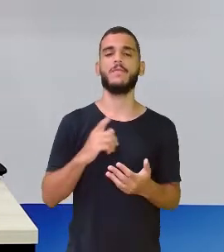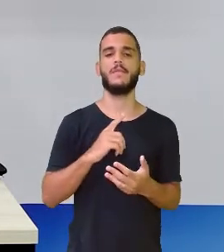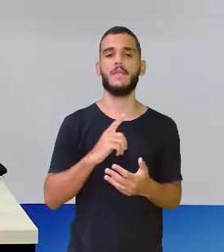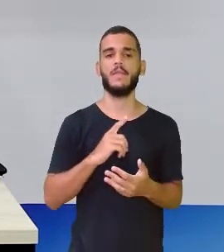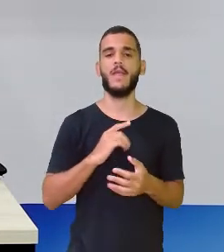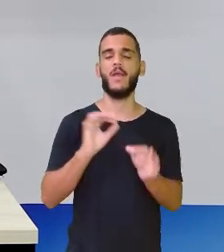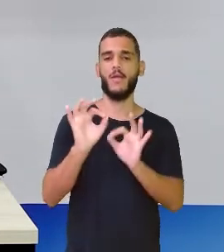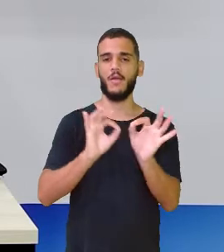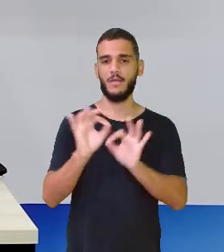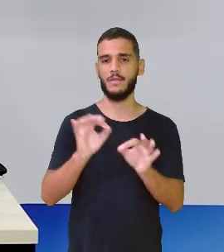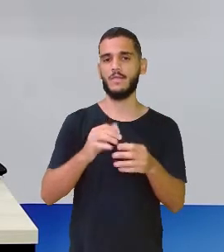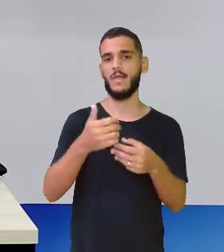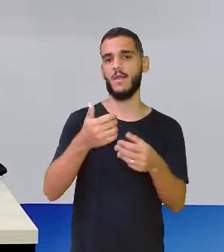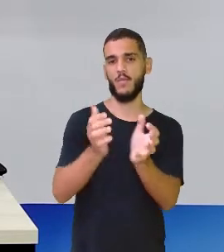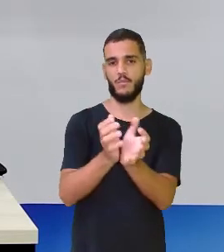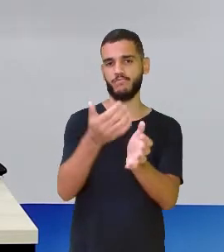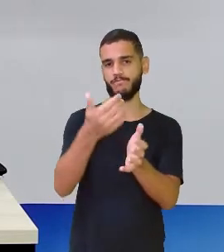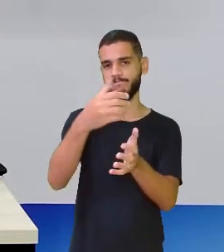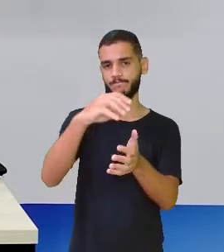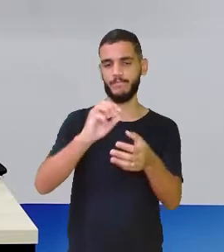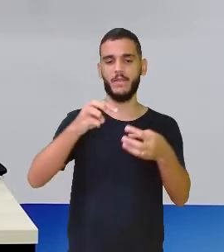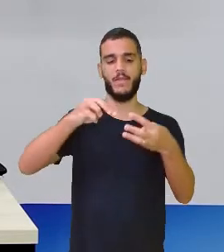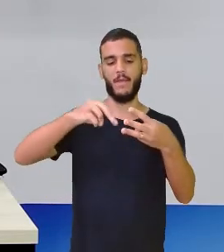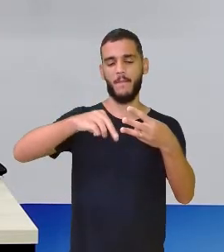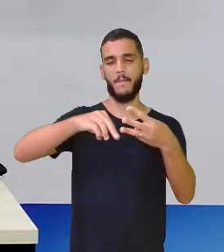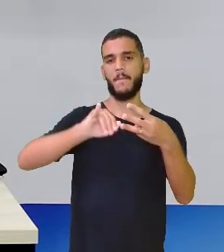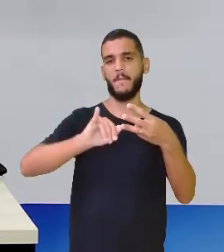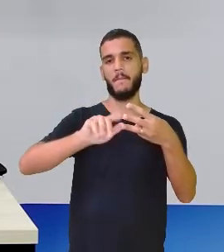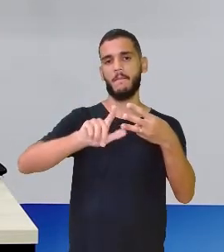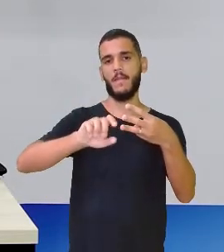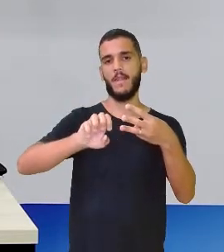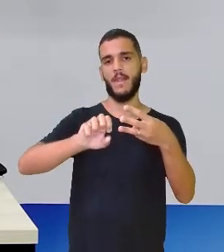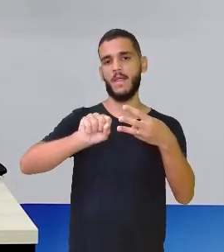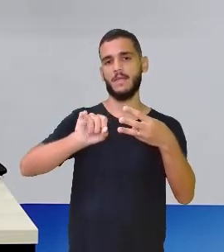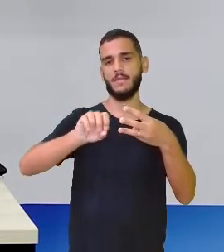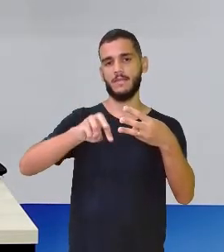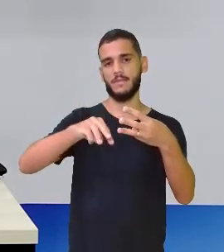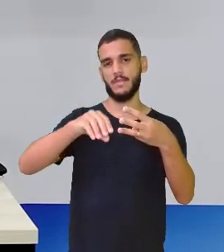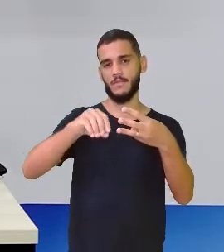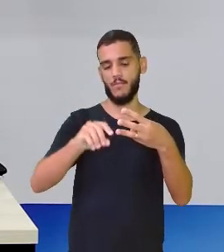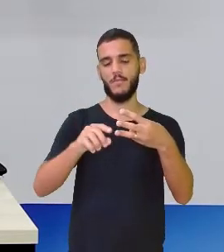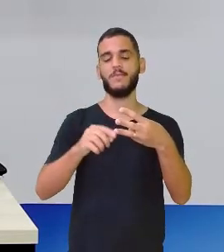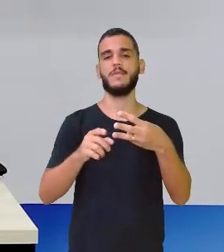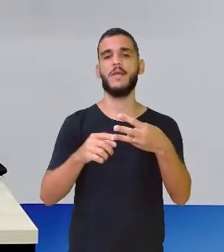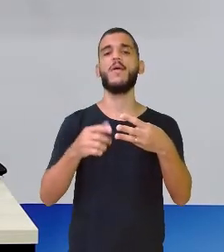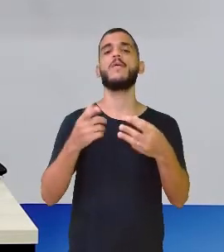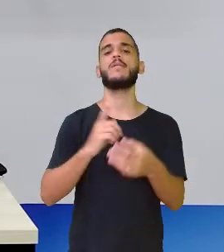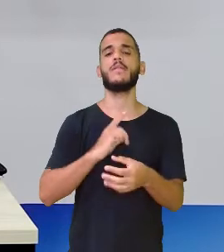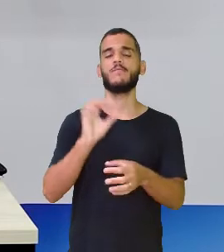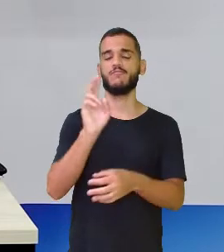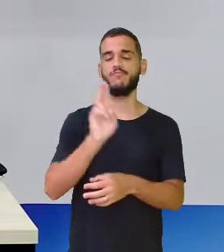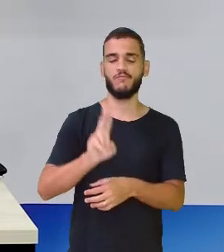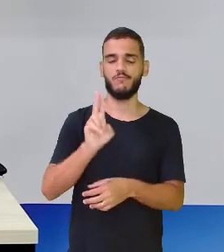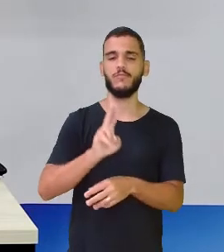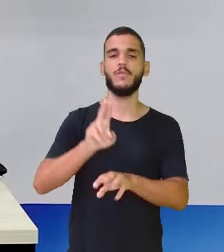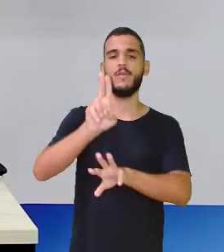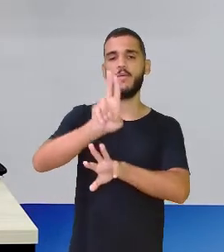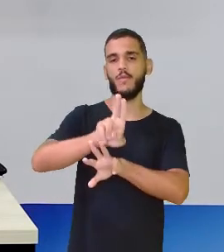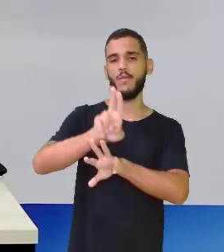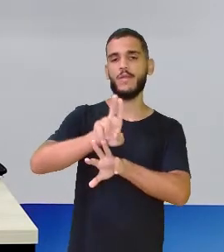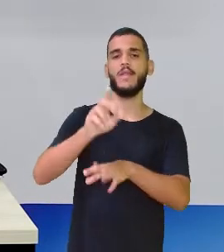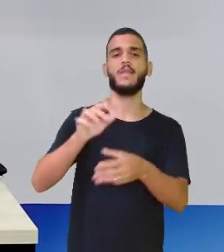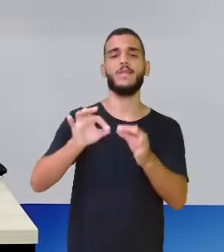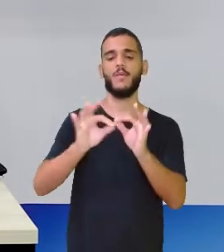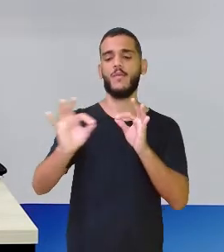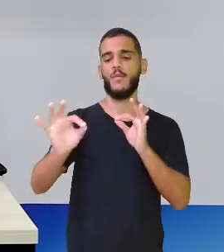de dez, certo? Essa questão das unidades de medida, a gente utiliza como referência